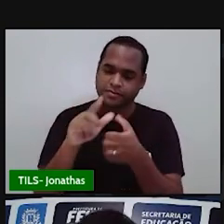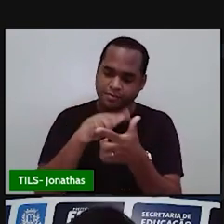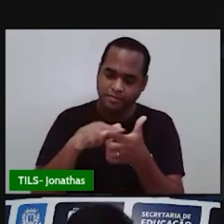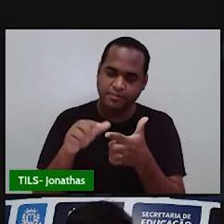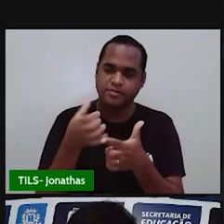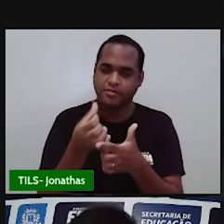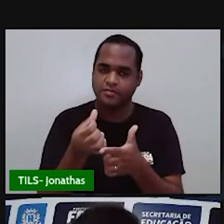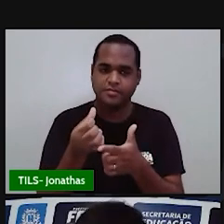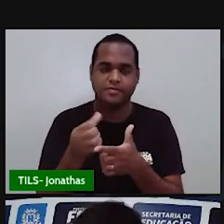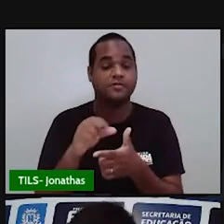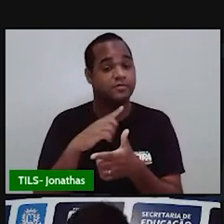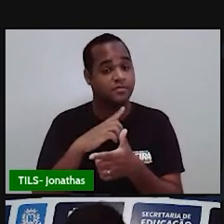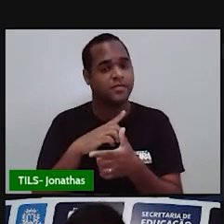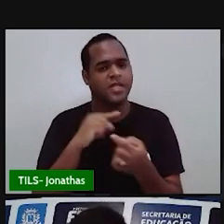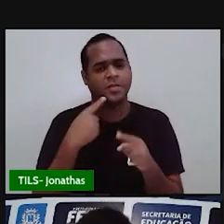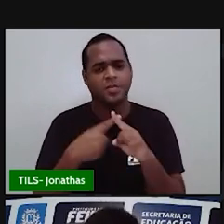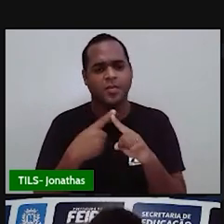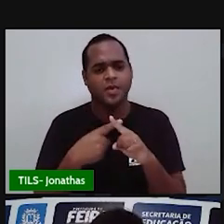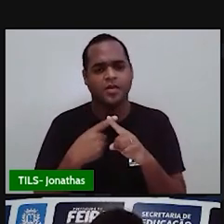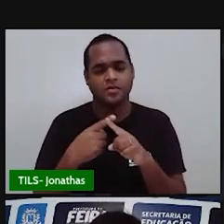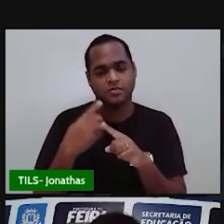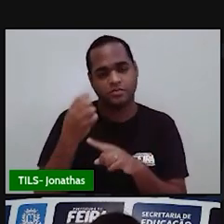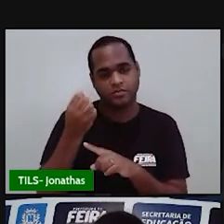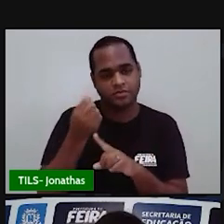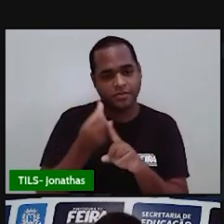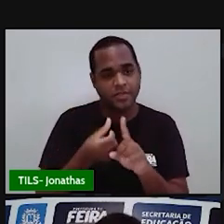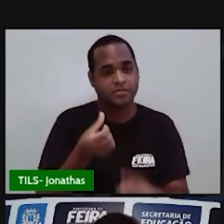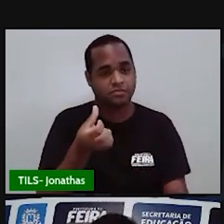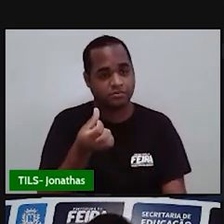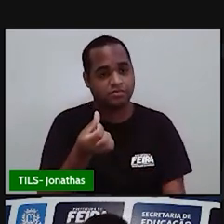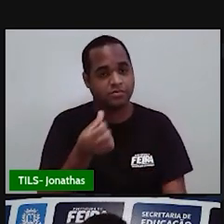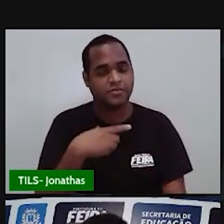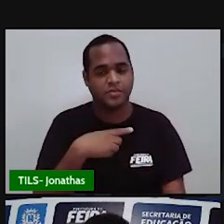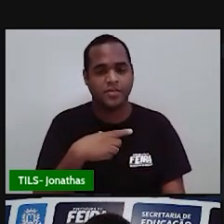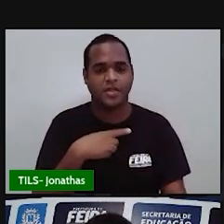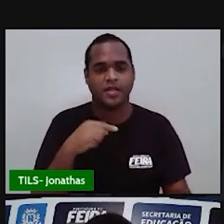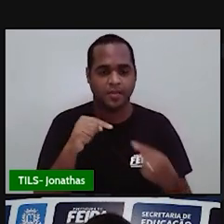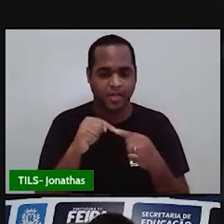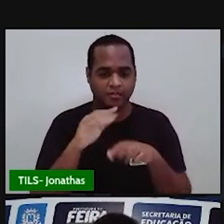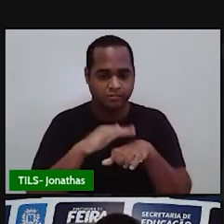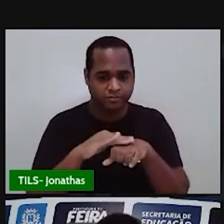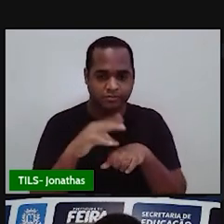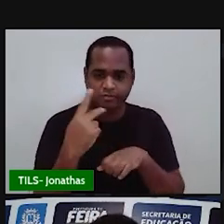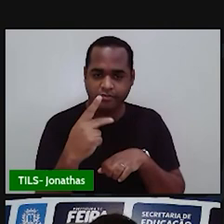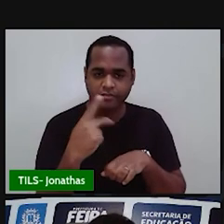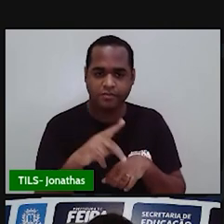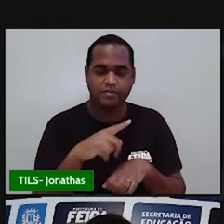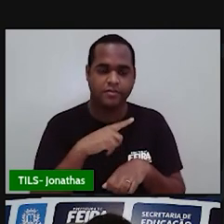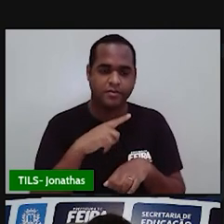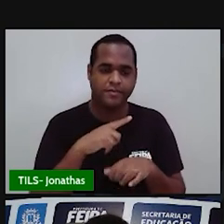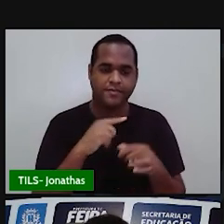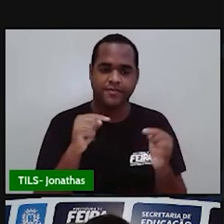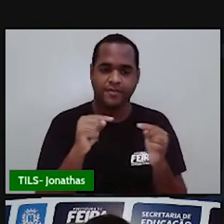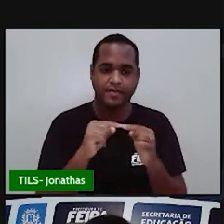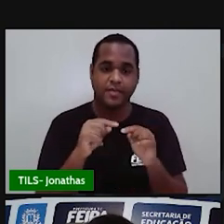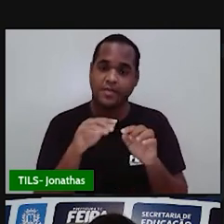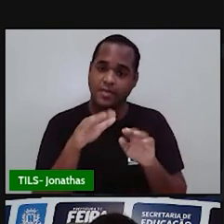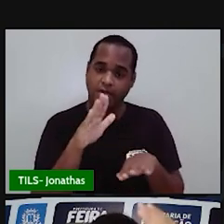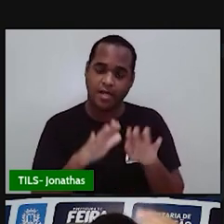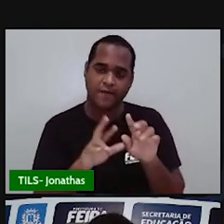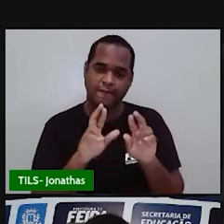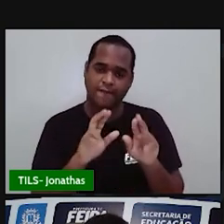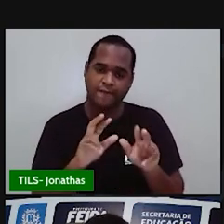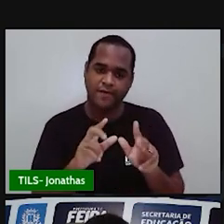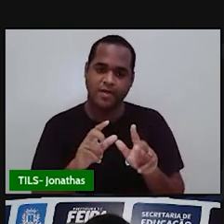Por que por 6? Porque são 6 meses. Então, o seu é a mesma coisa. Claro que o seu talvez dê